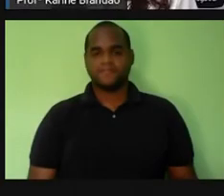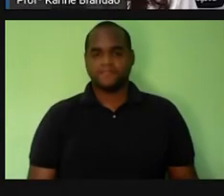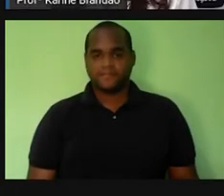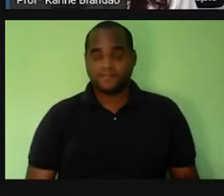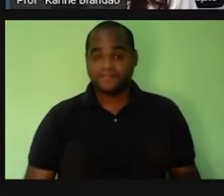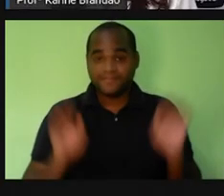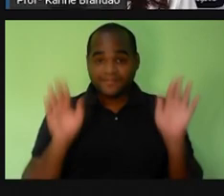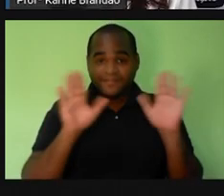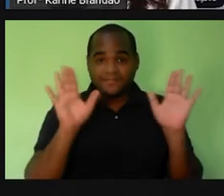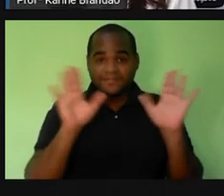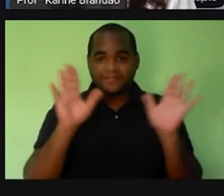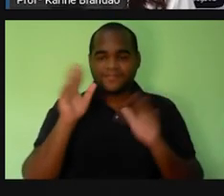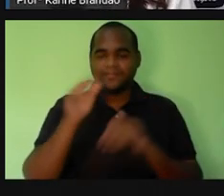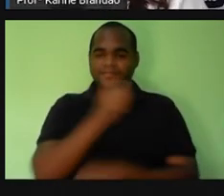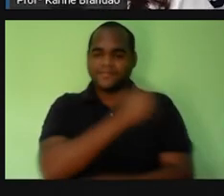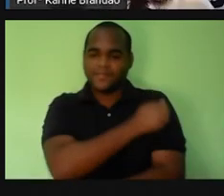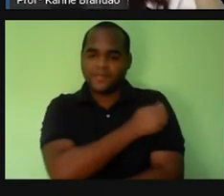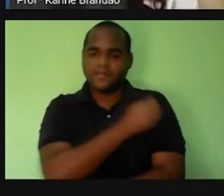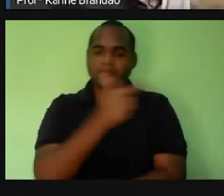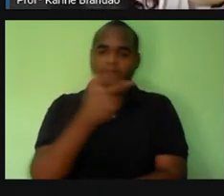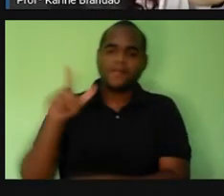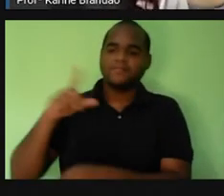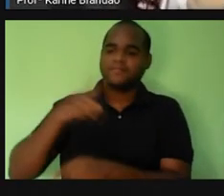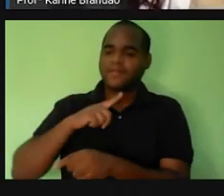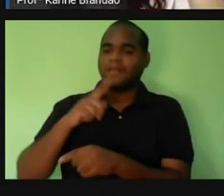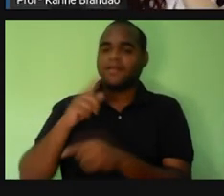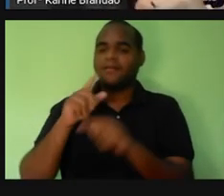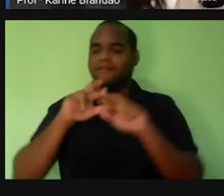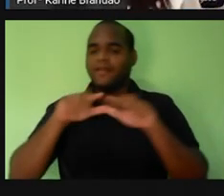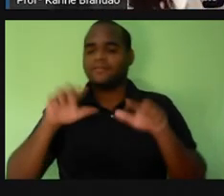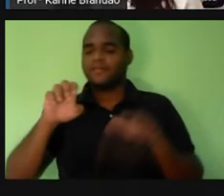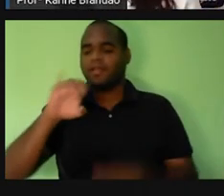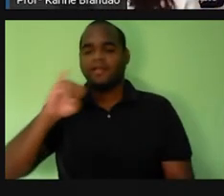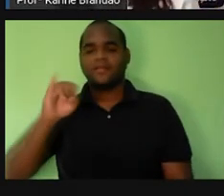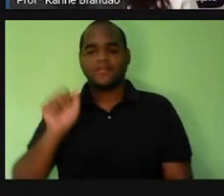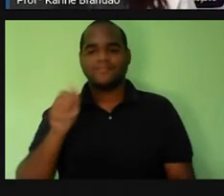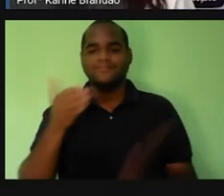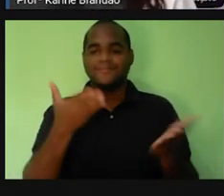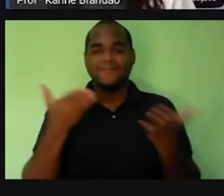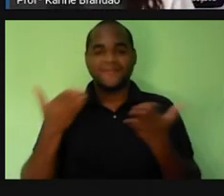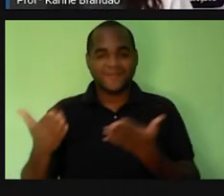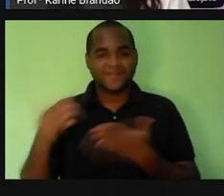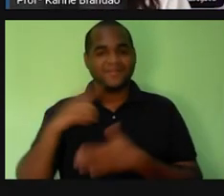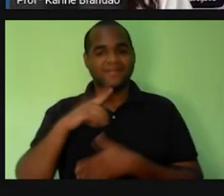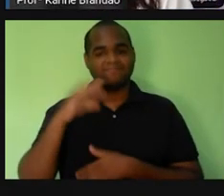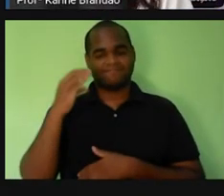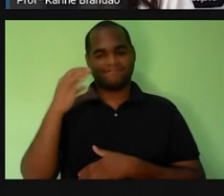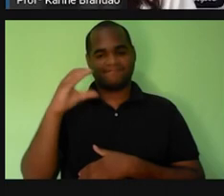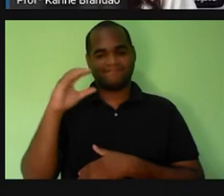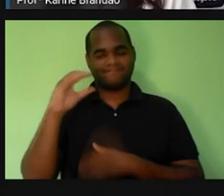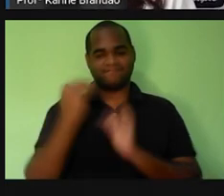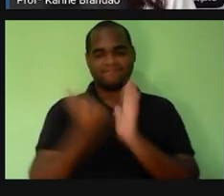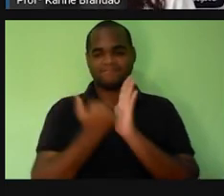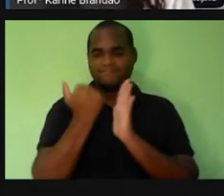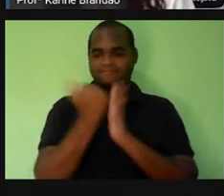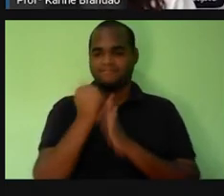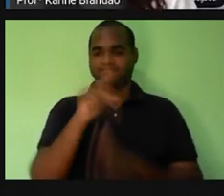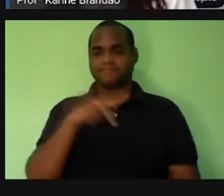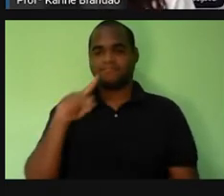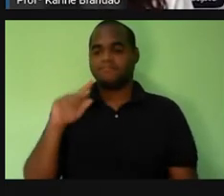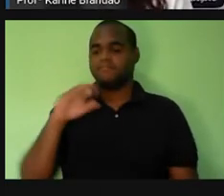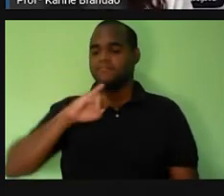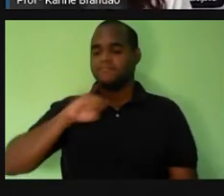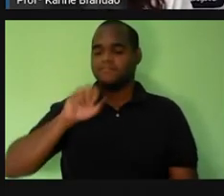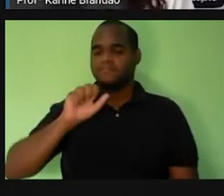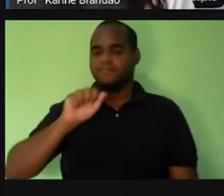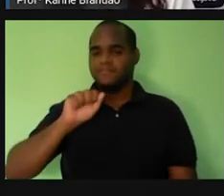Olá alunos e alunas da EJA, bem-vindos a mais uma aula de ciências. Eu sou a professora Karine